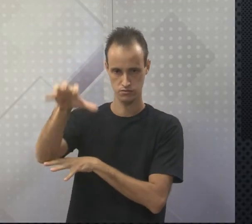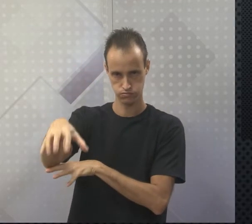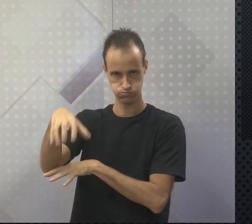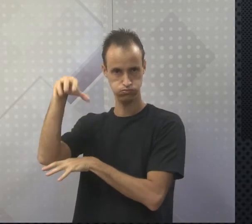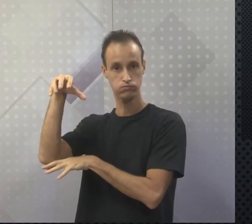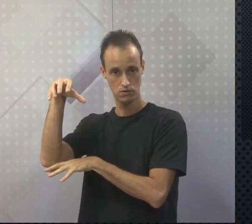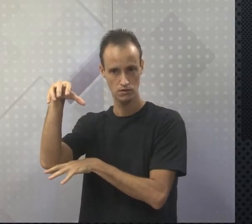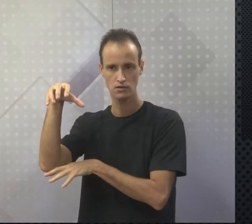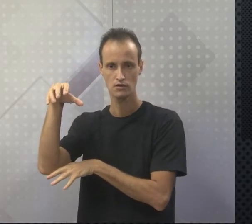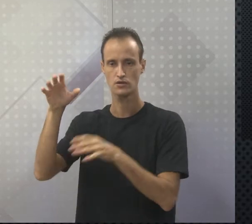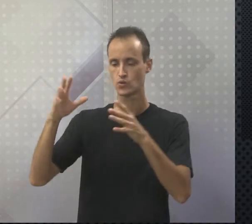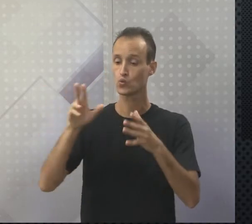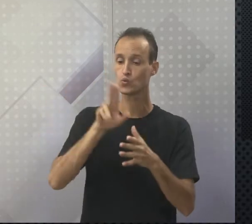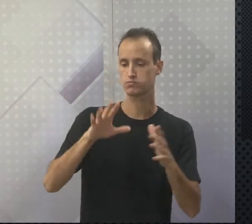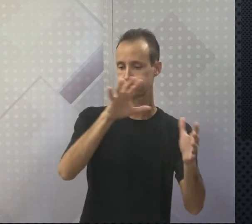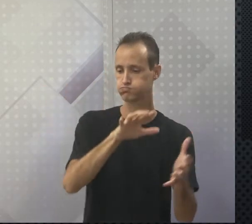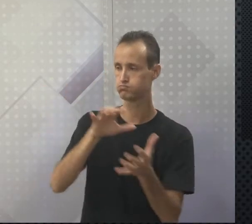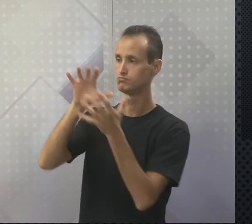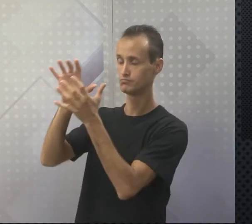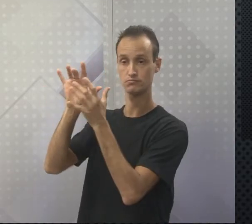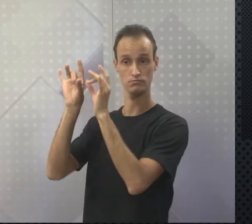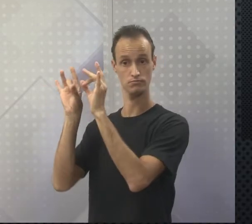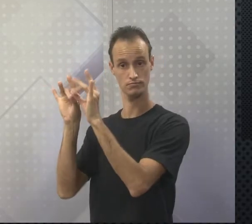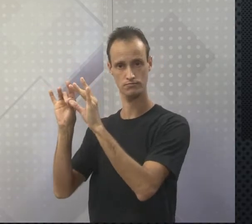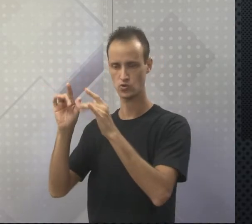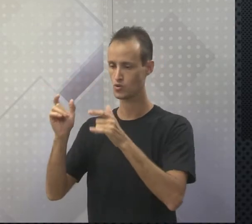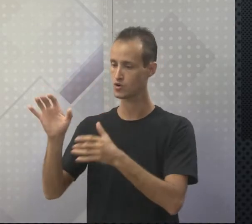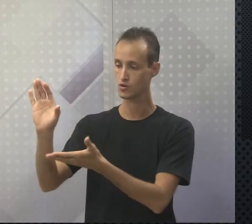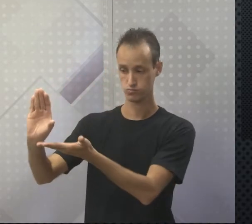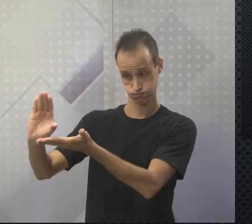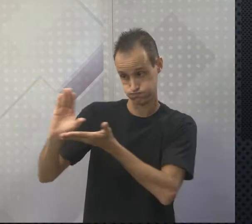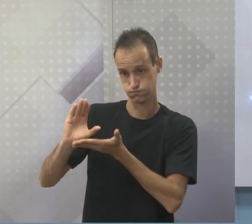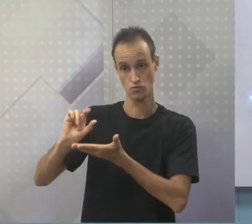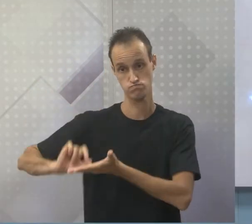utilizada para exportação, tendo lucro muito maior.